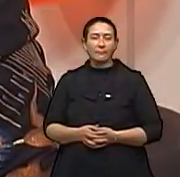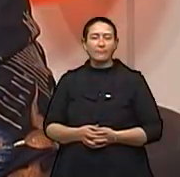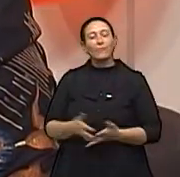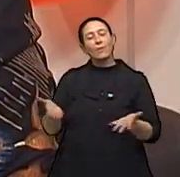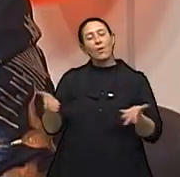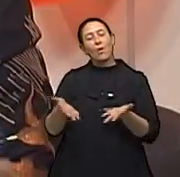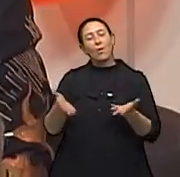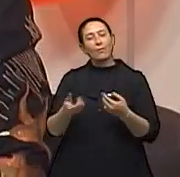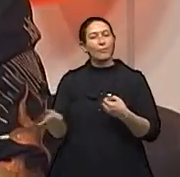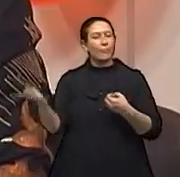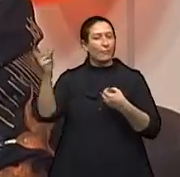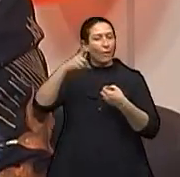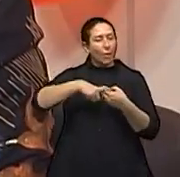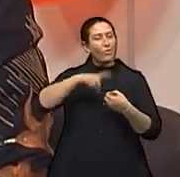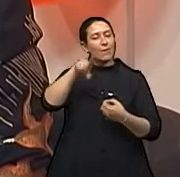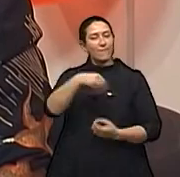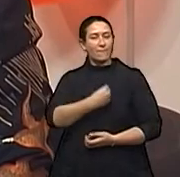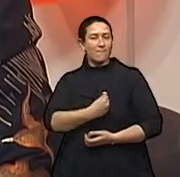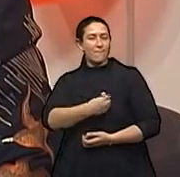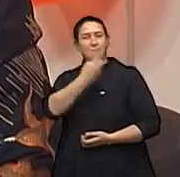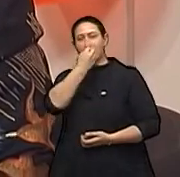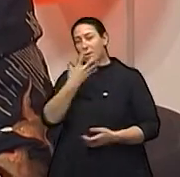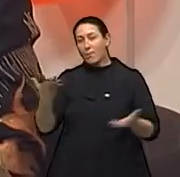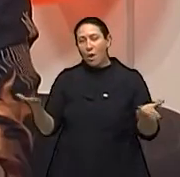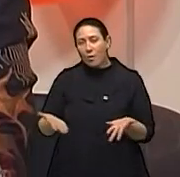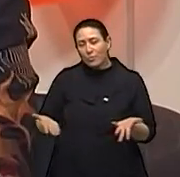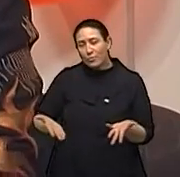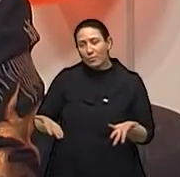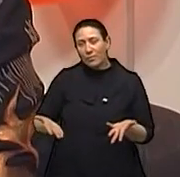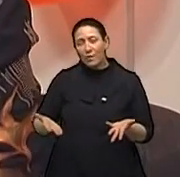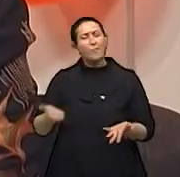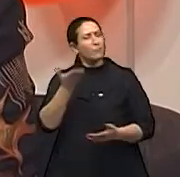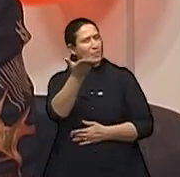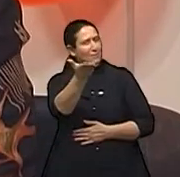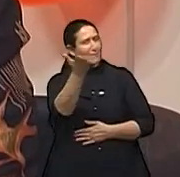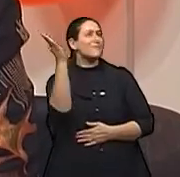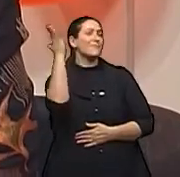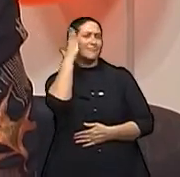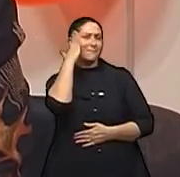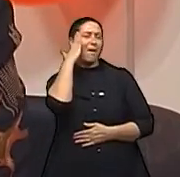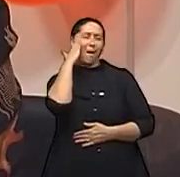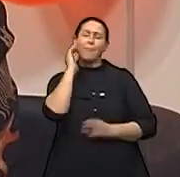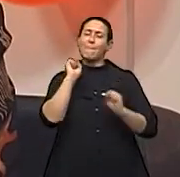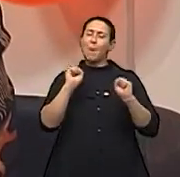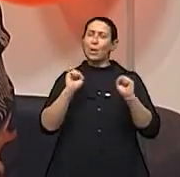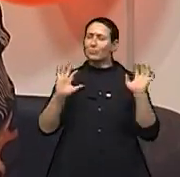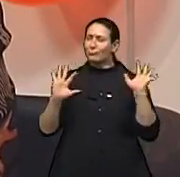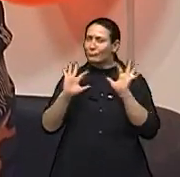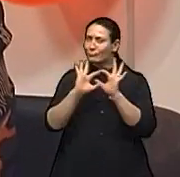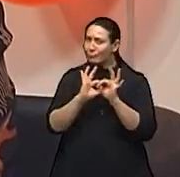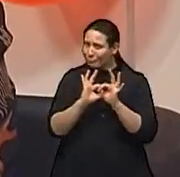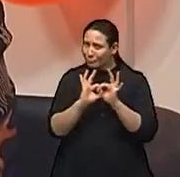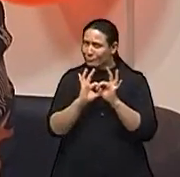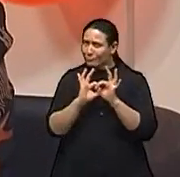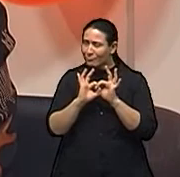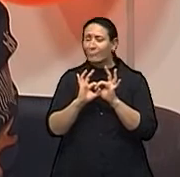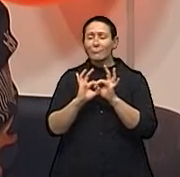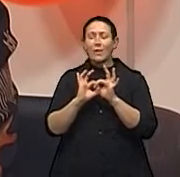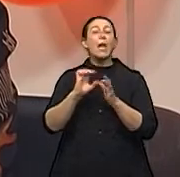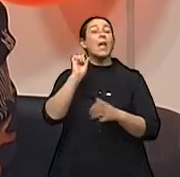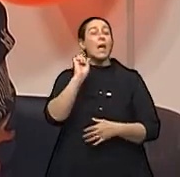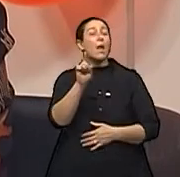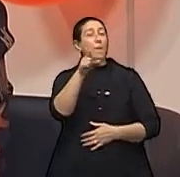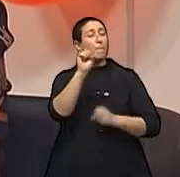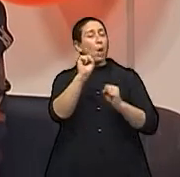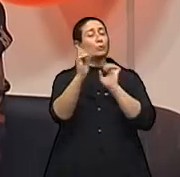Estamos de volta com o nosso Viva Bem de hoje. E você já sabe que pode ter uma conexão direta com a gente através